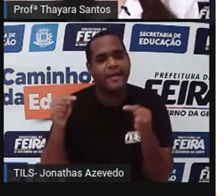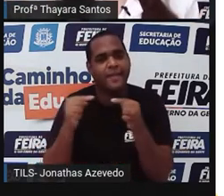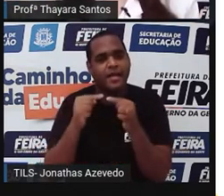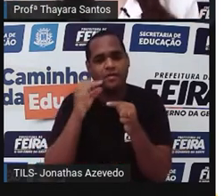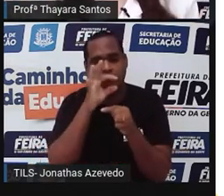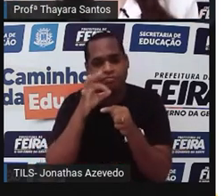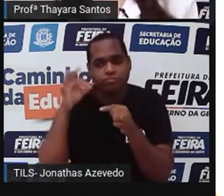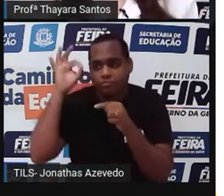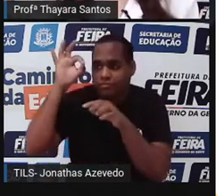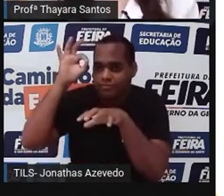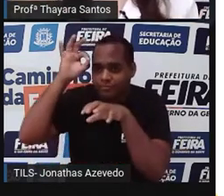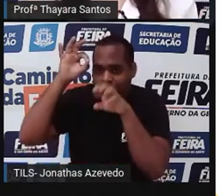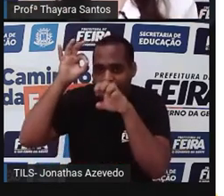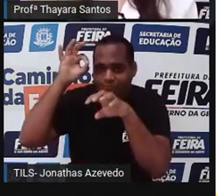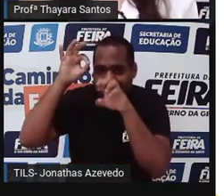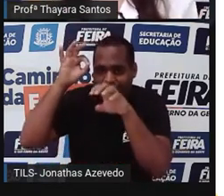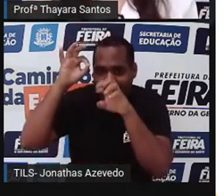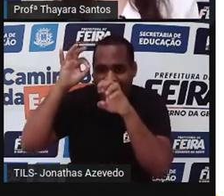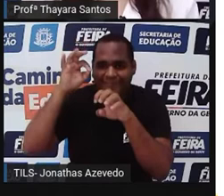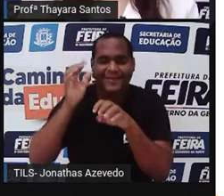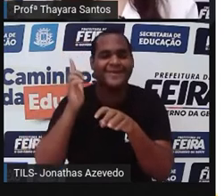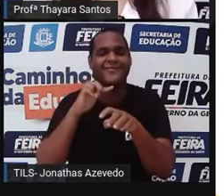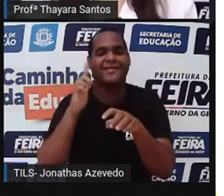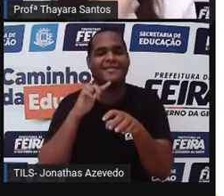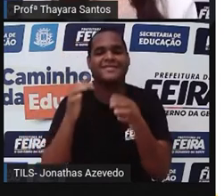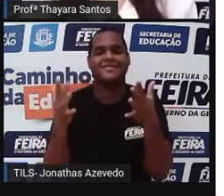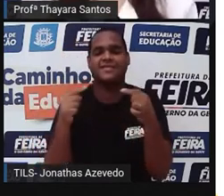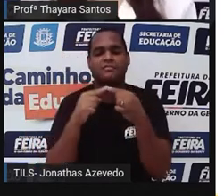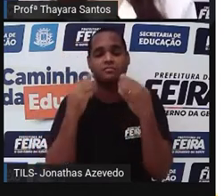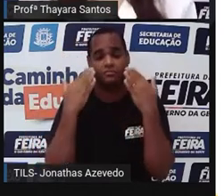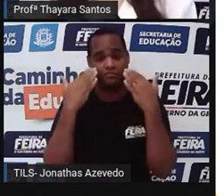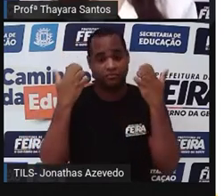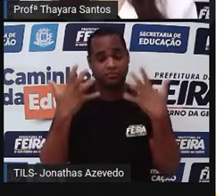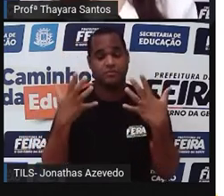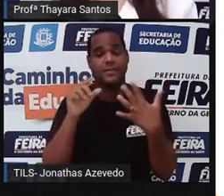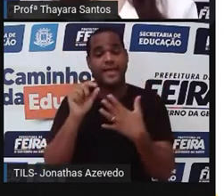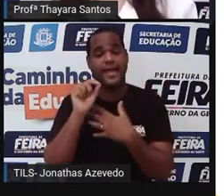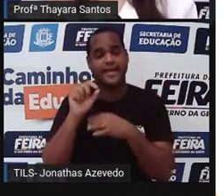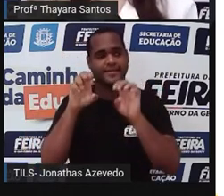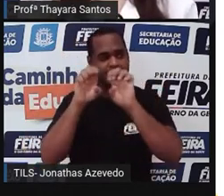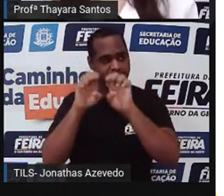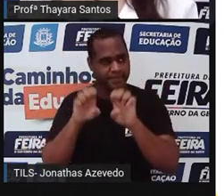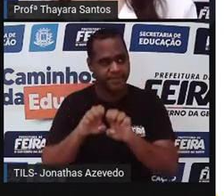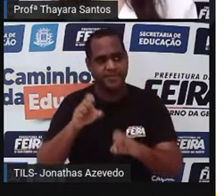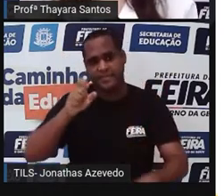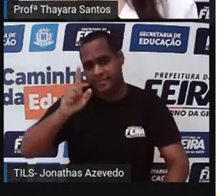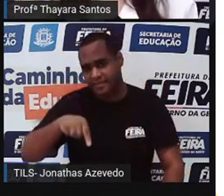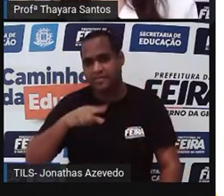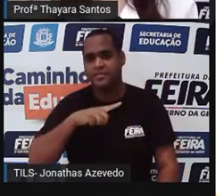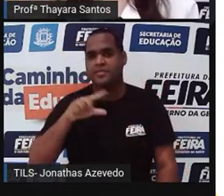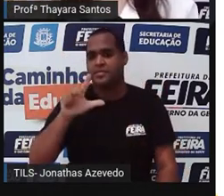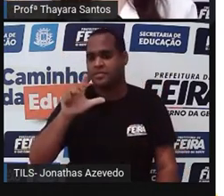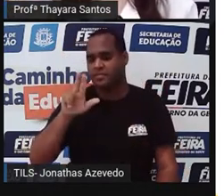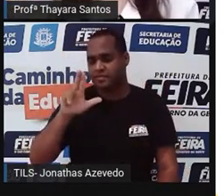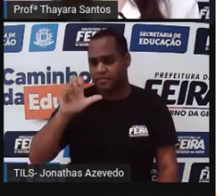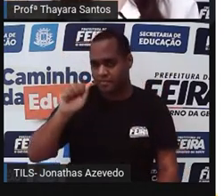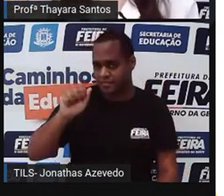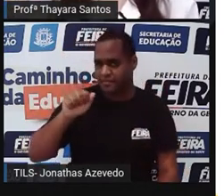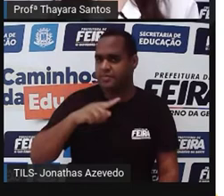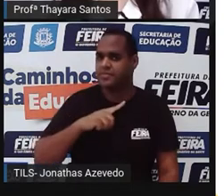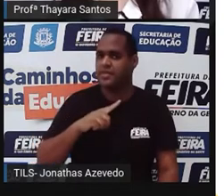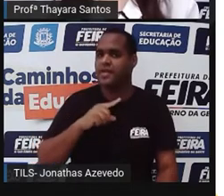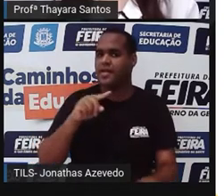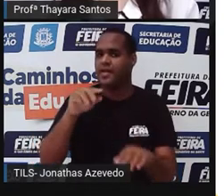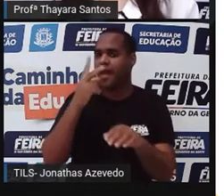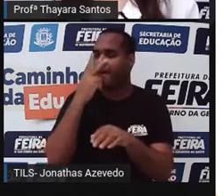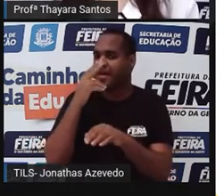um sifão. É o esnóquio, aquele equipamento. E ele foi inspirado na estrutura que as lulas têm, que é um sifão que